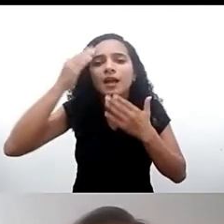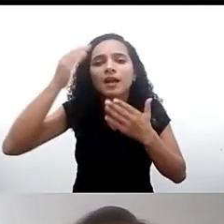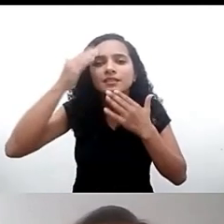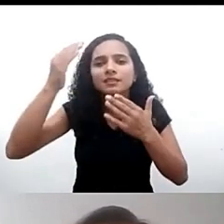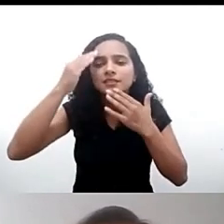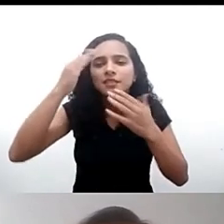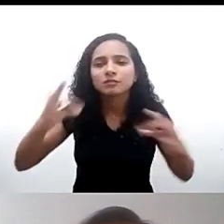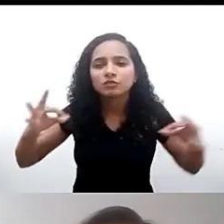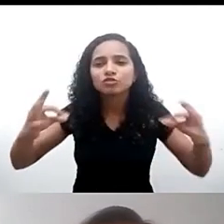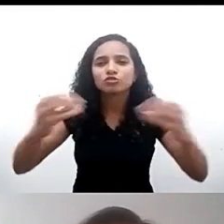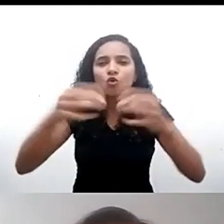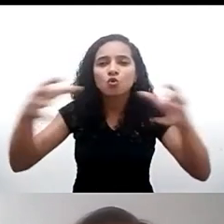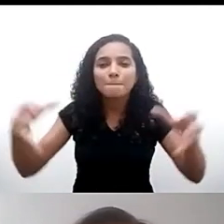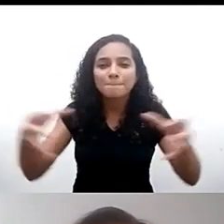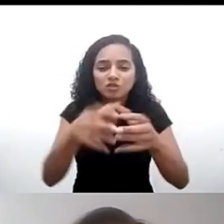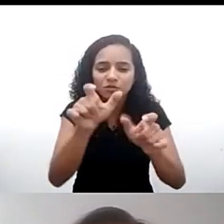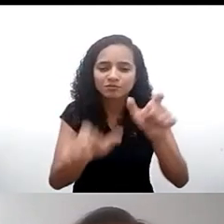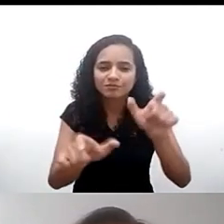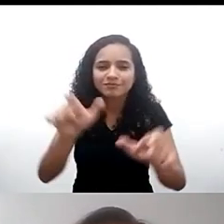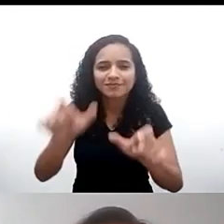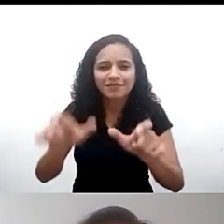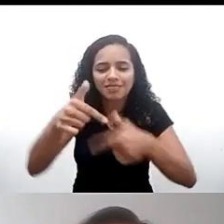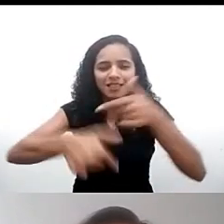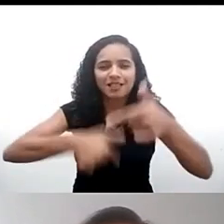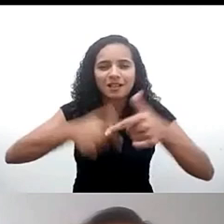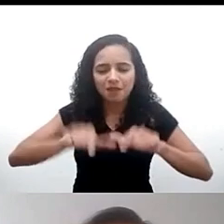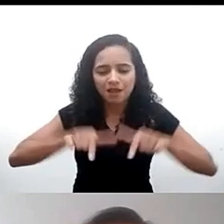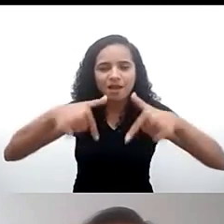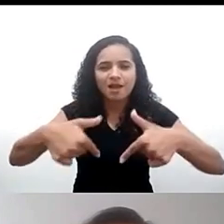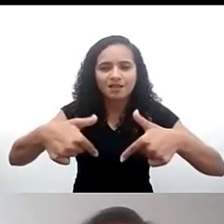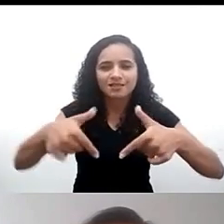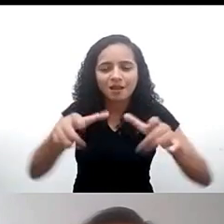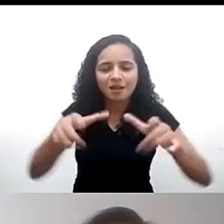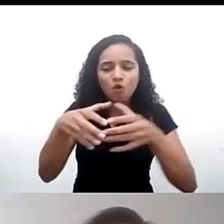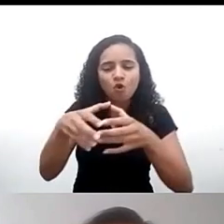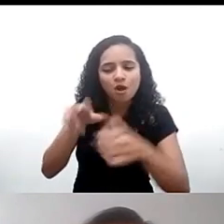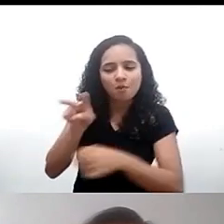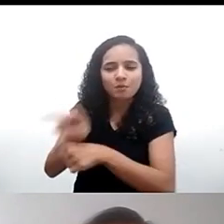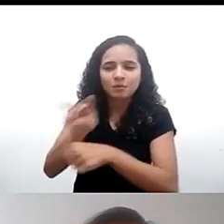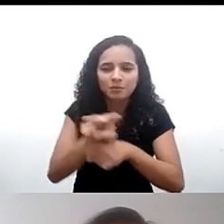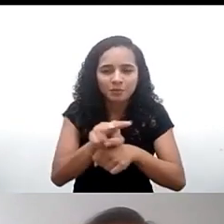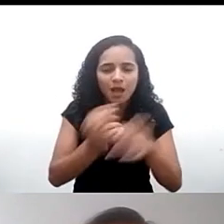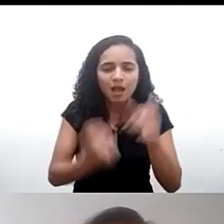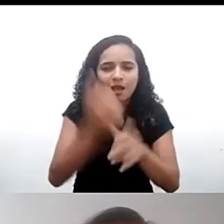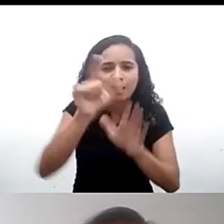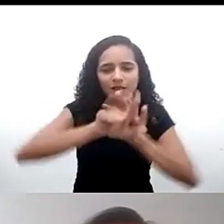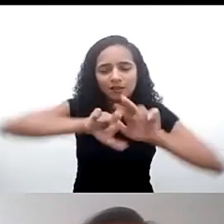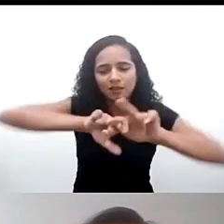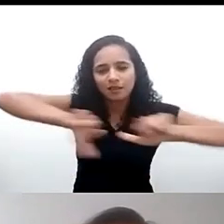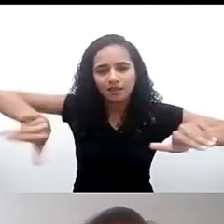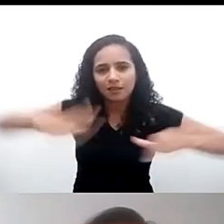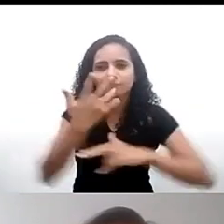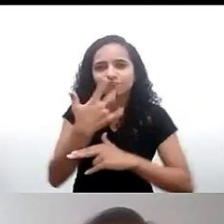os integrantes do Comitê dos Direitos da Criança da ONU por esse excelente e importante trabalho muito obrigado